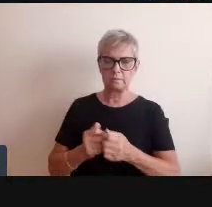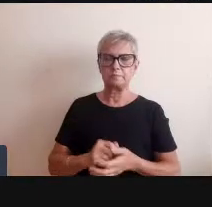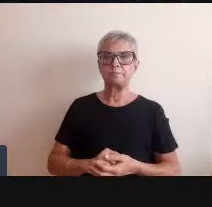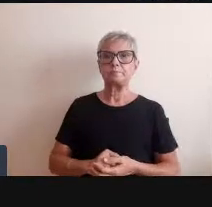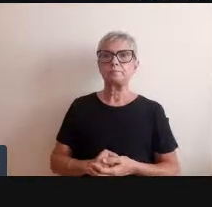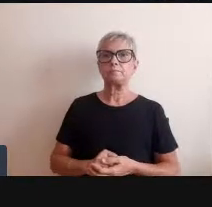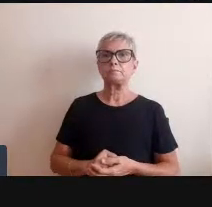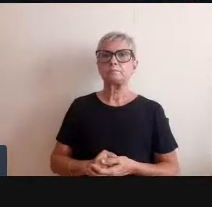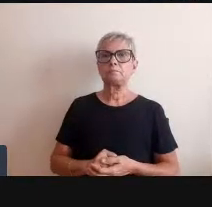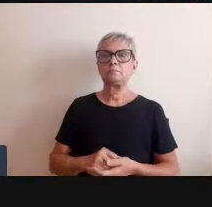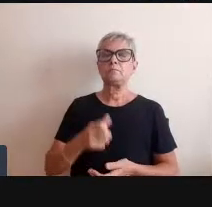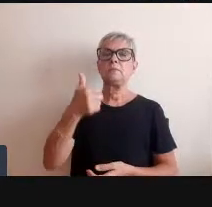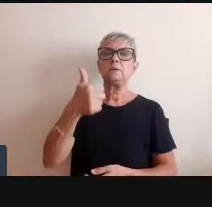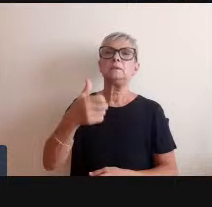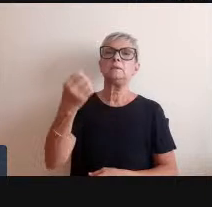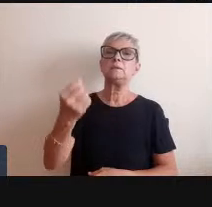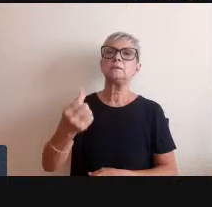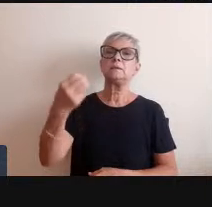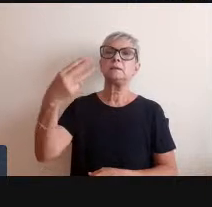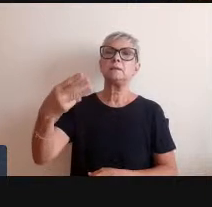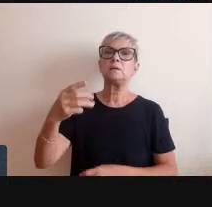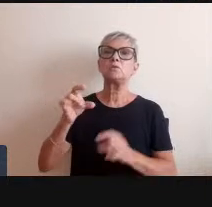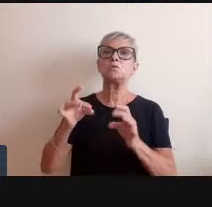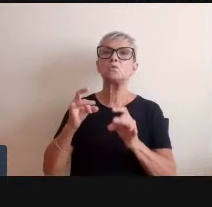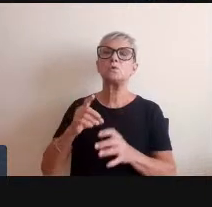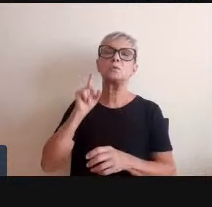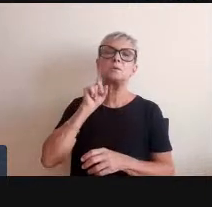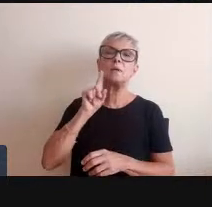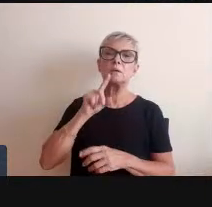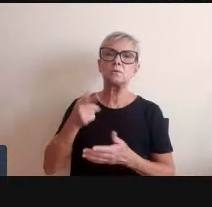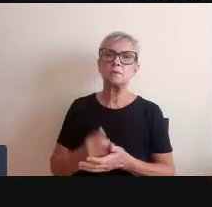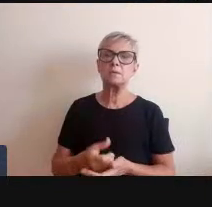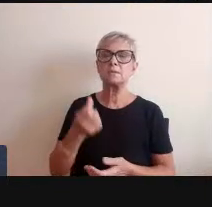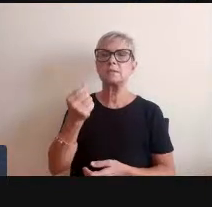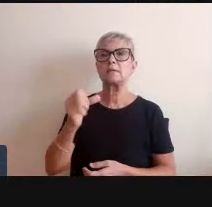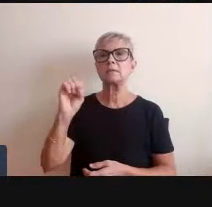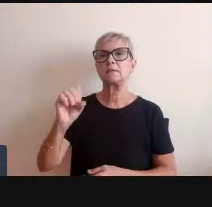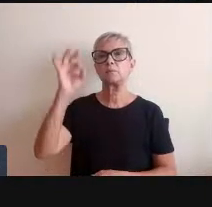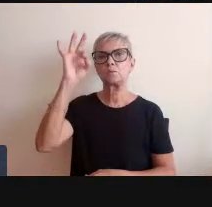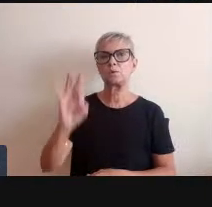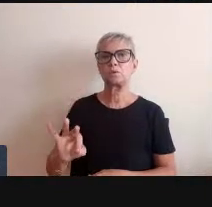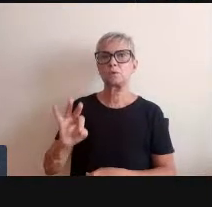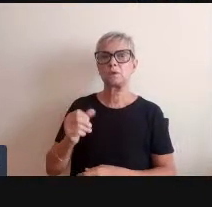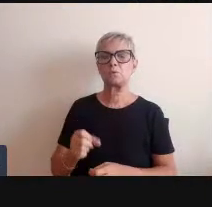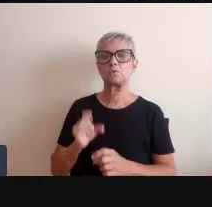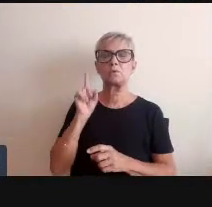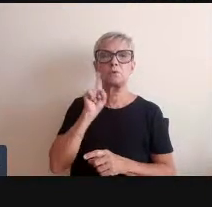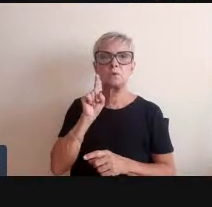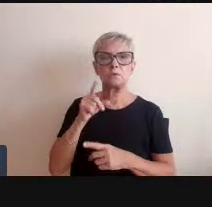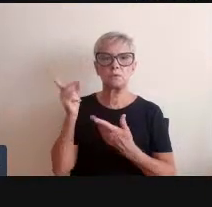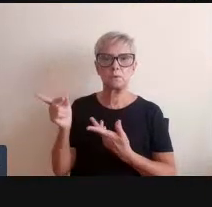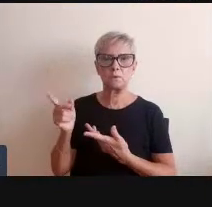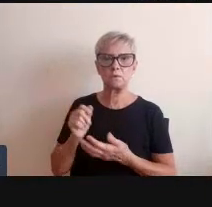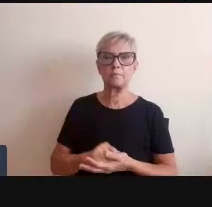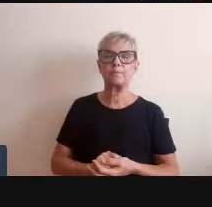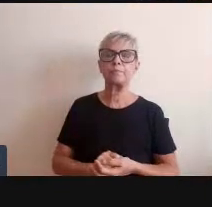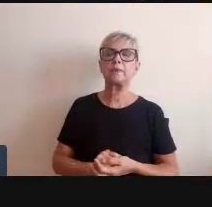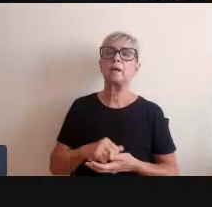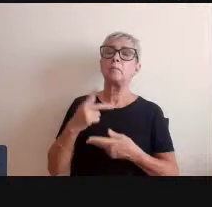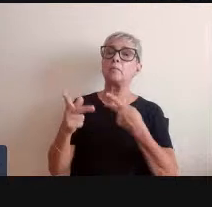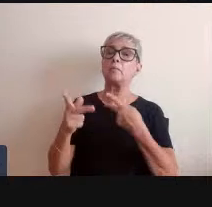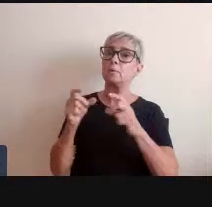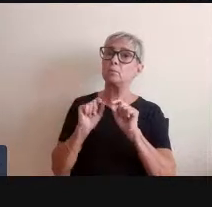163 eram norte-americanos 60% deles eram norte-americanos e é bom falar nisso porque